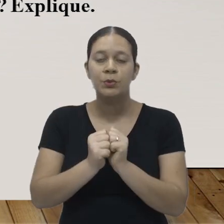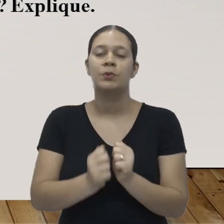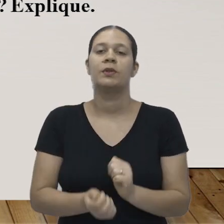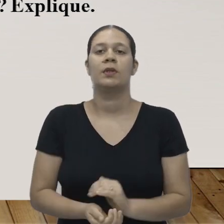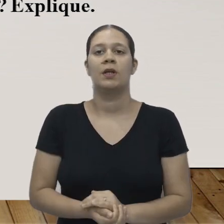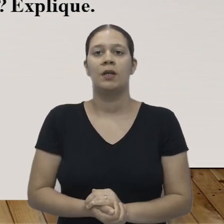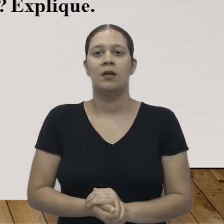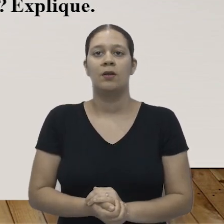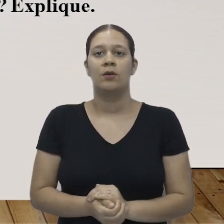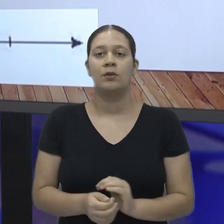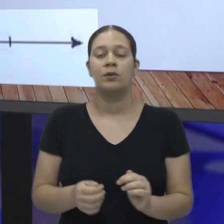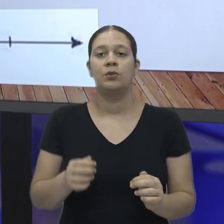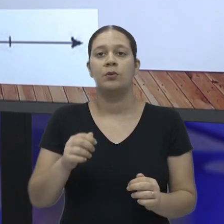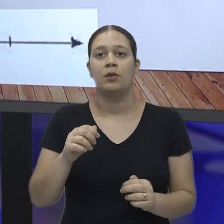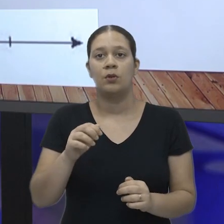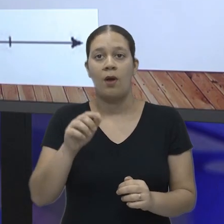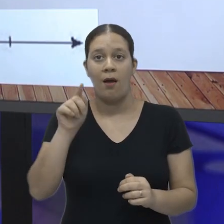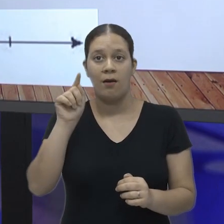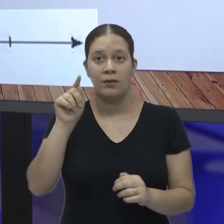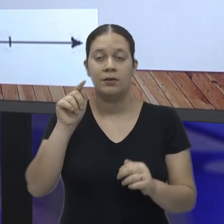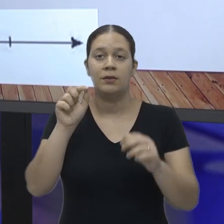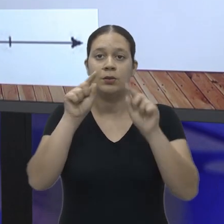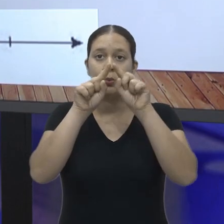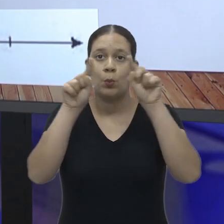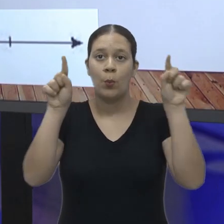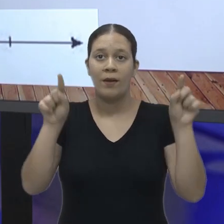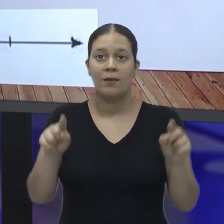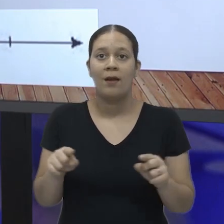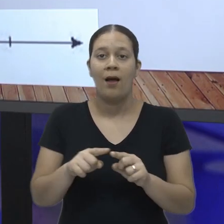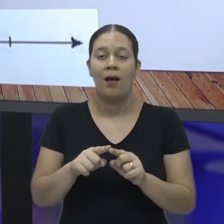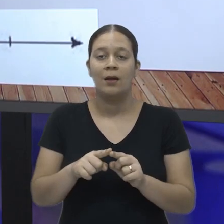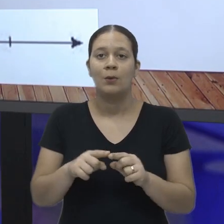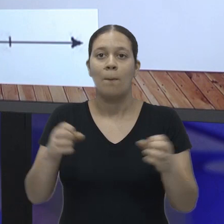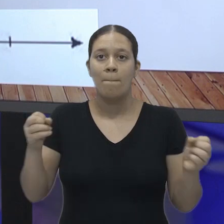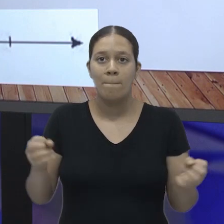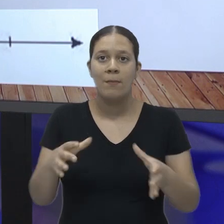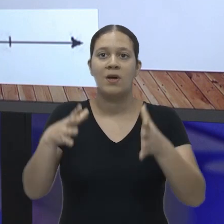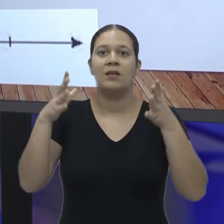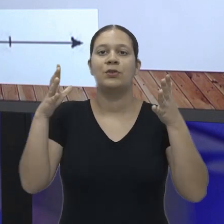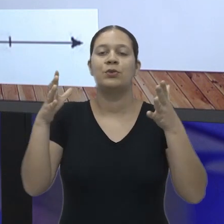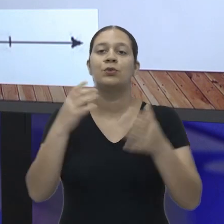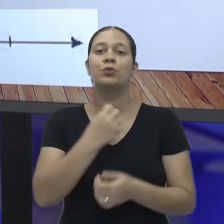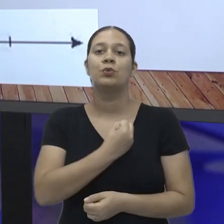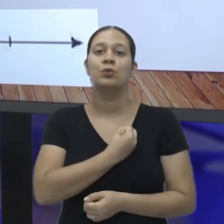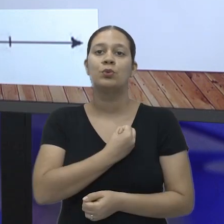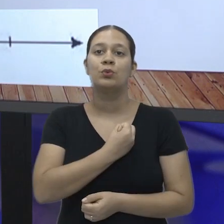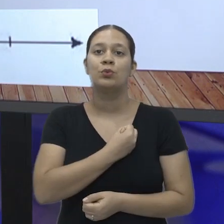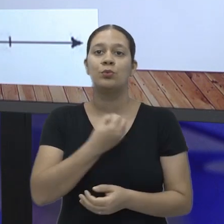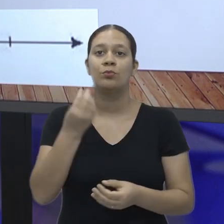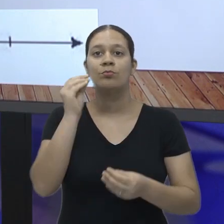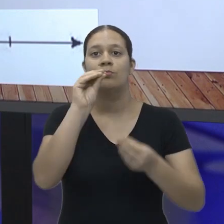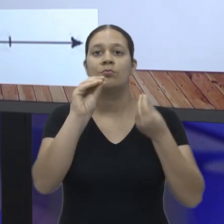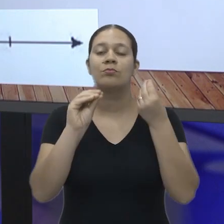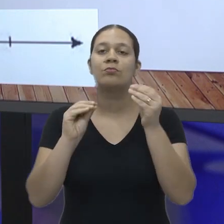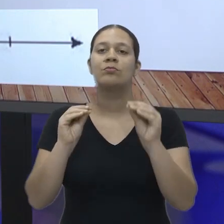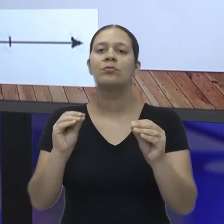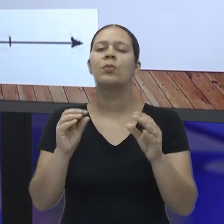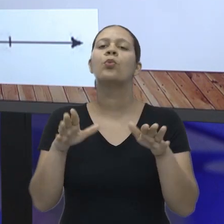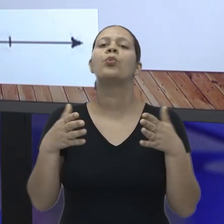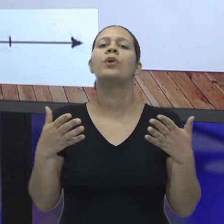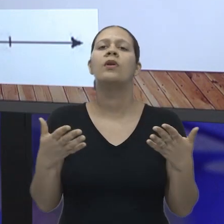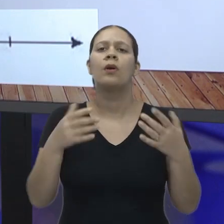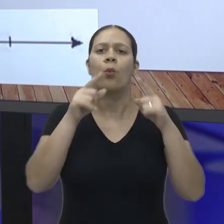pensar juntos? Então, olha, aqui no quadrado mágico, nós já temos alguns números que foram